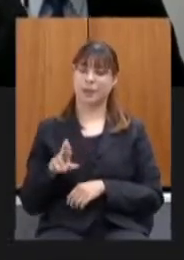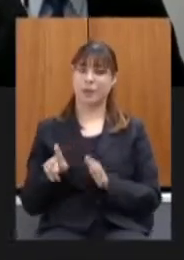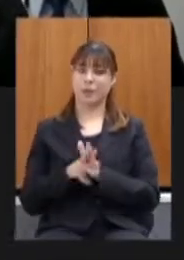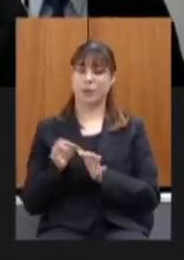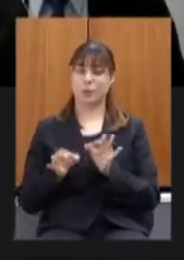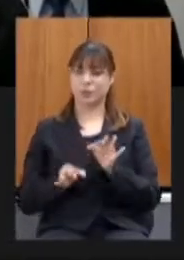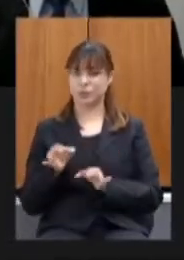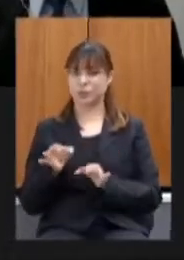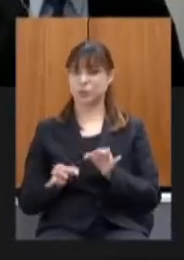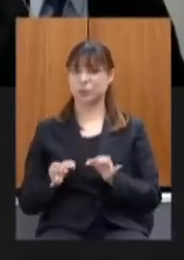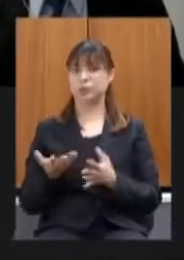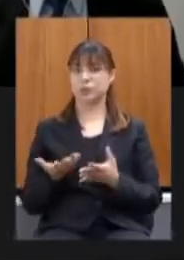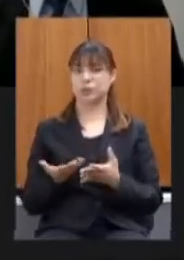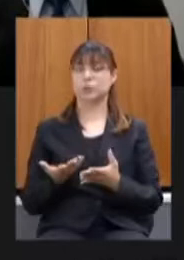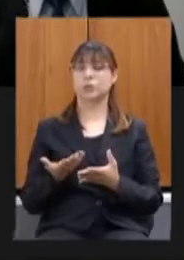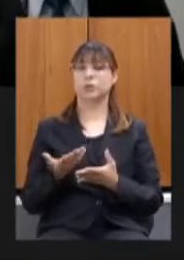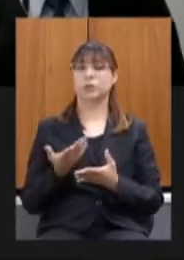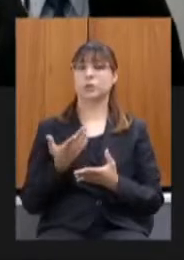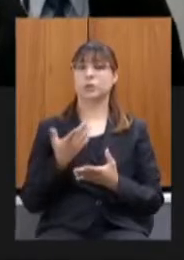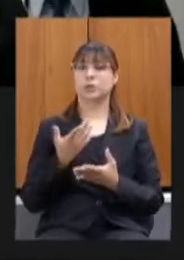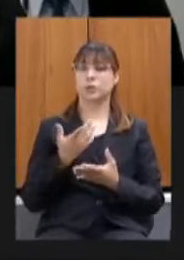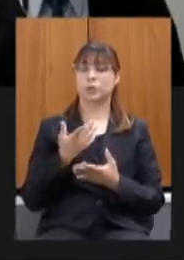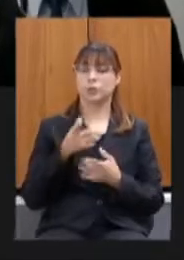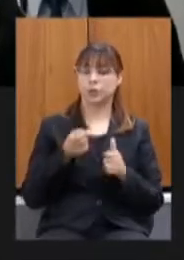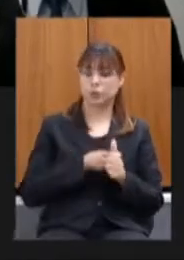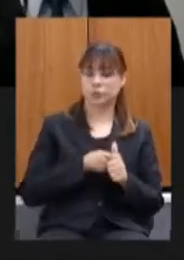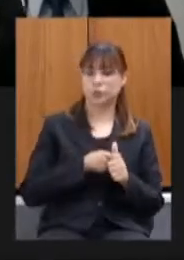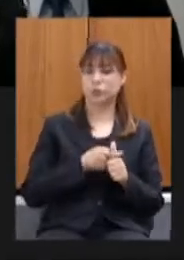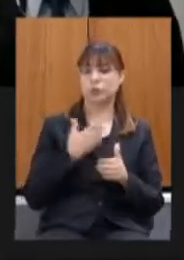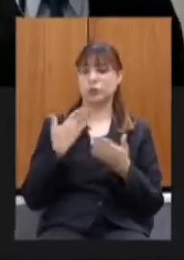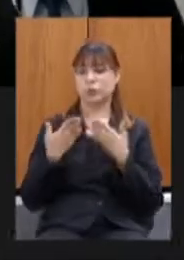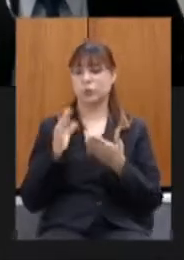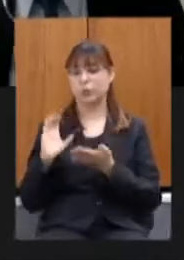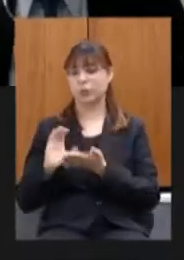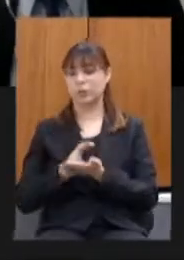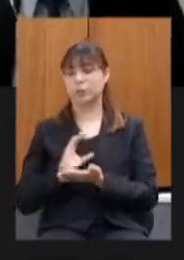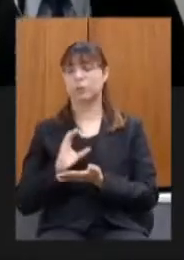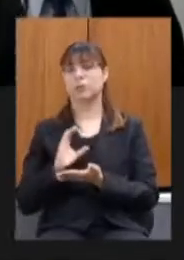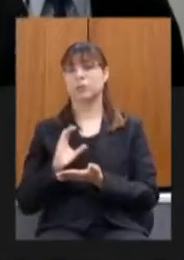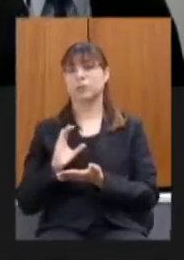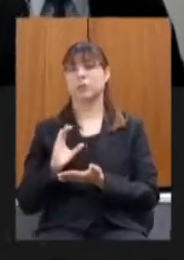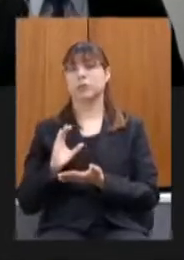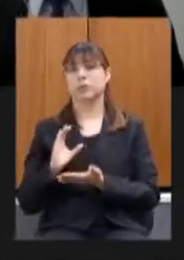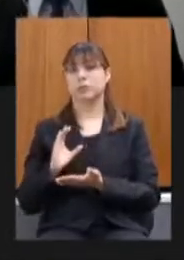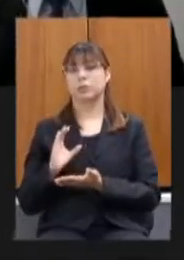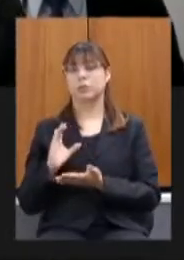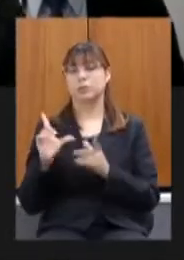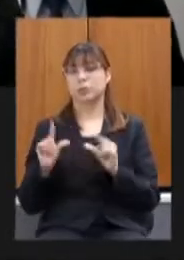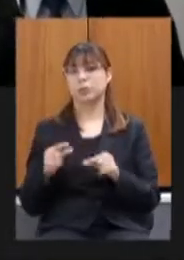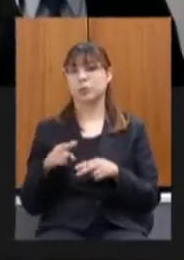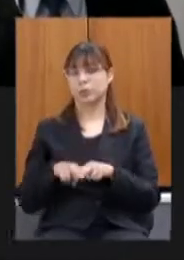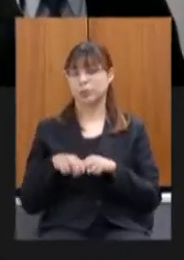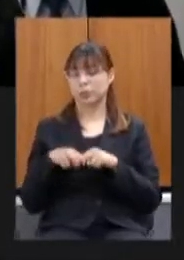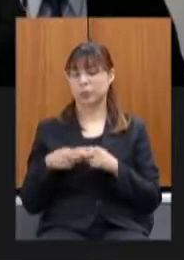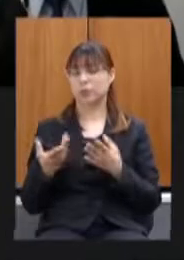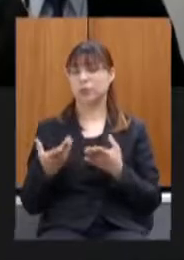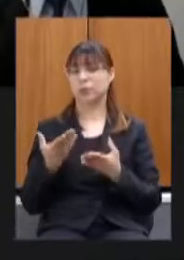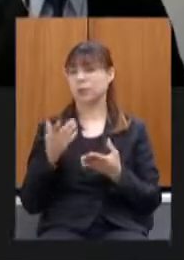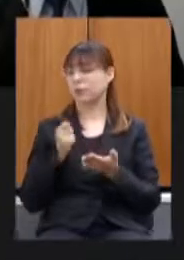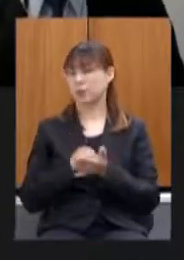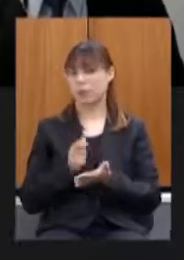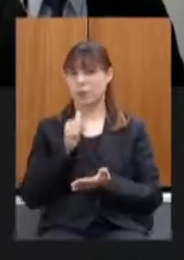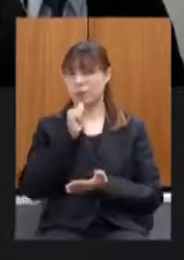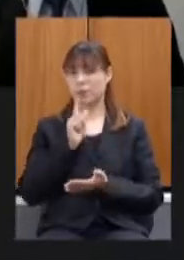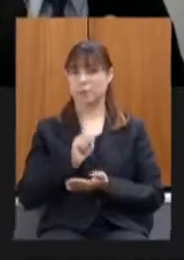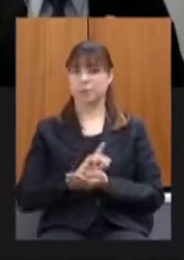dívida versus receita corrente líquida se eleve pelo simples fato de não se pagar esse valor por favor o próximo